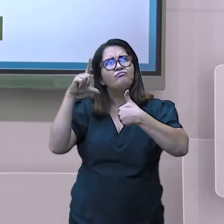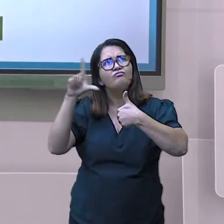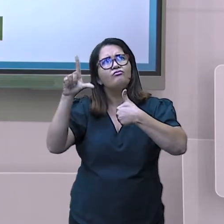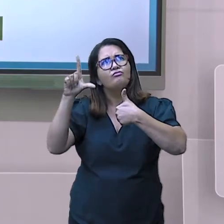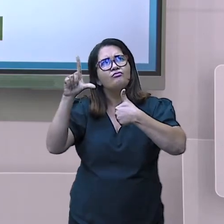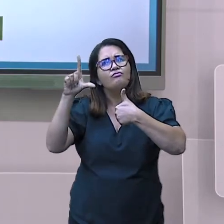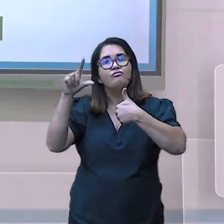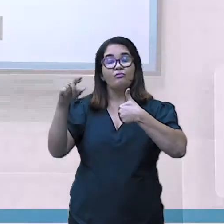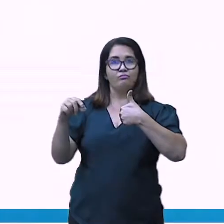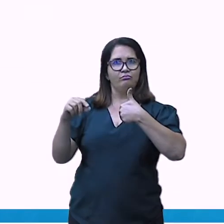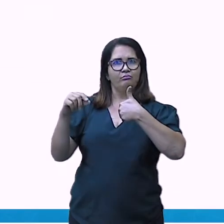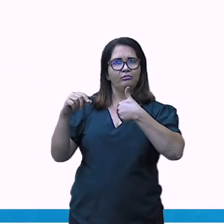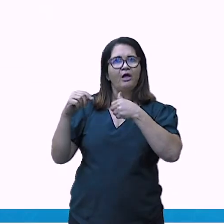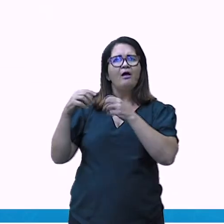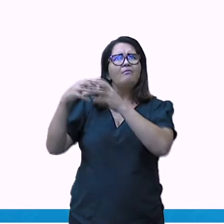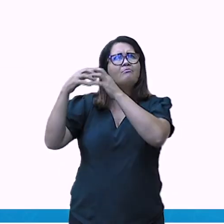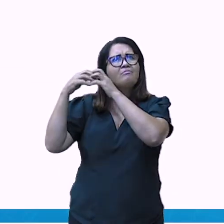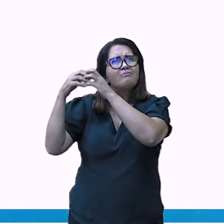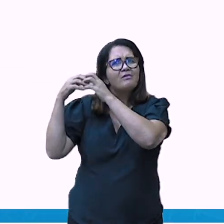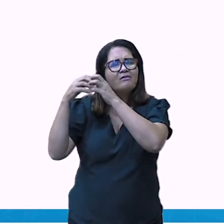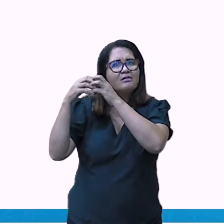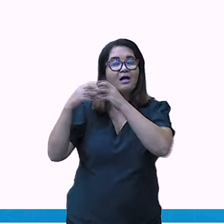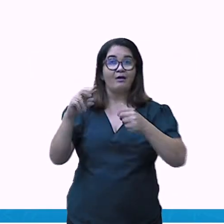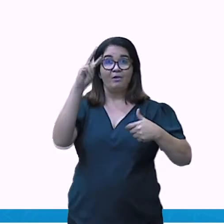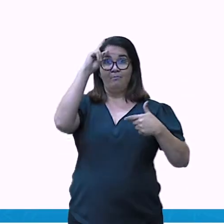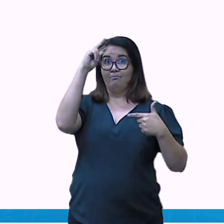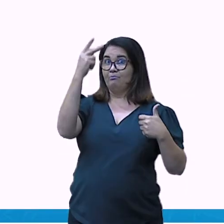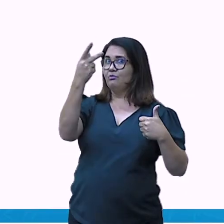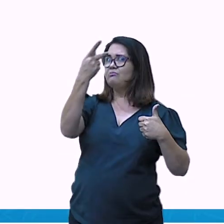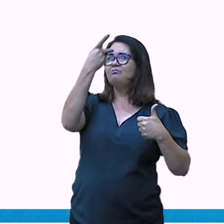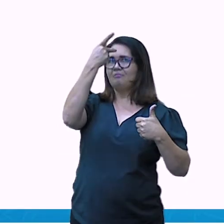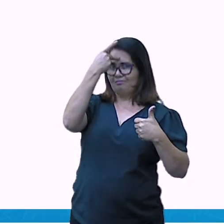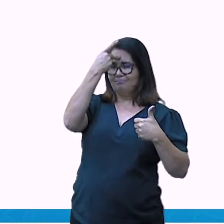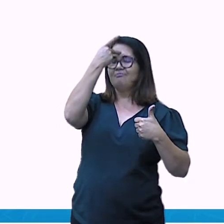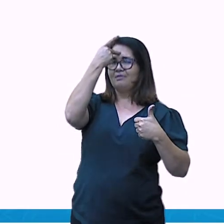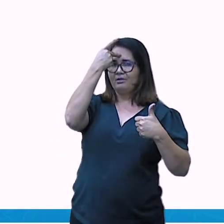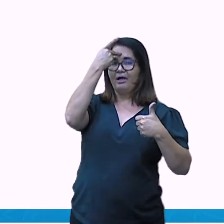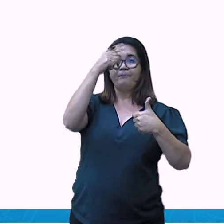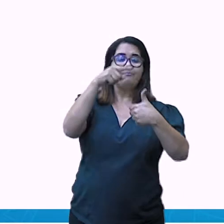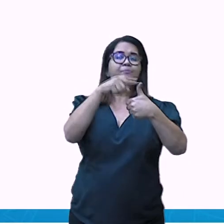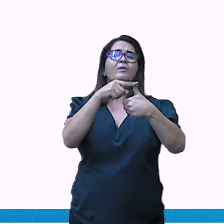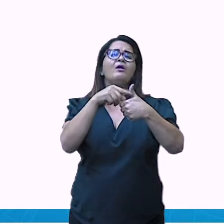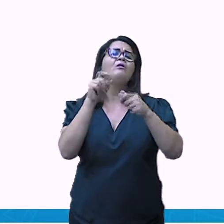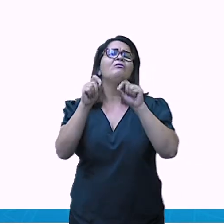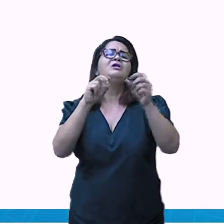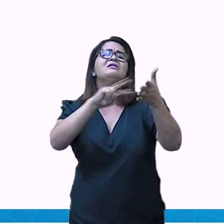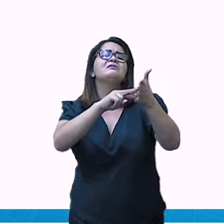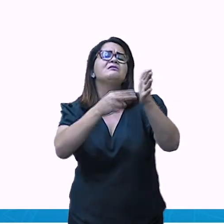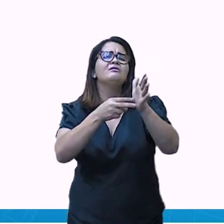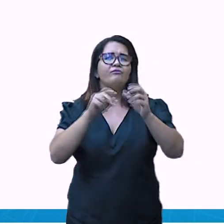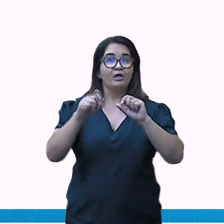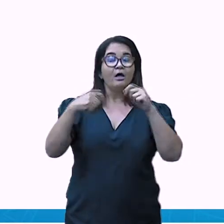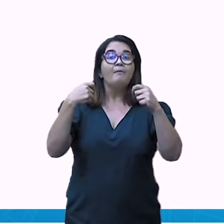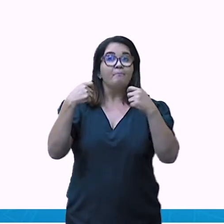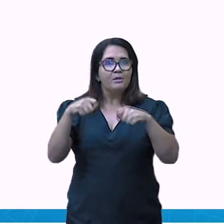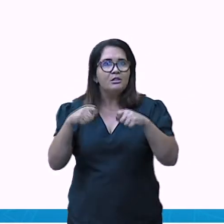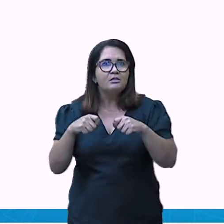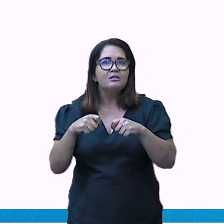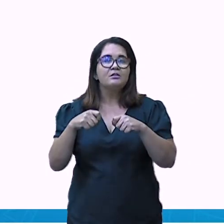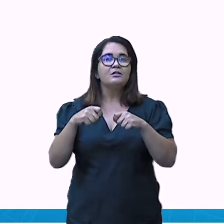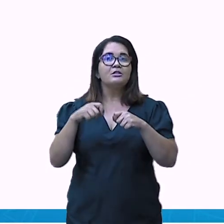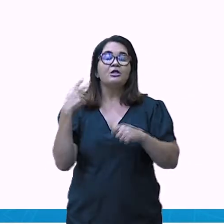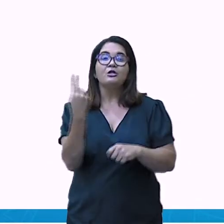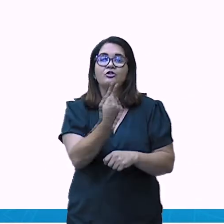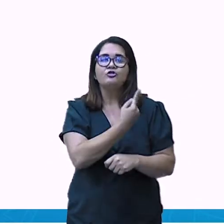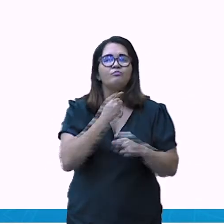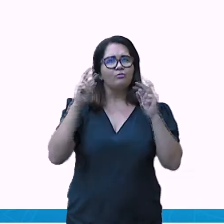pessoa, ela deve pensar nas suas práticas em relação ao meio ambiente. Mas como?